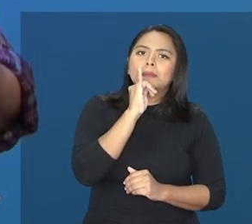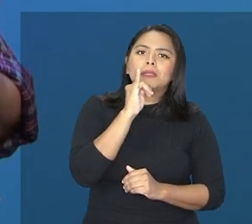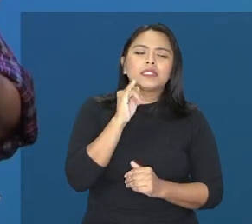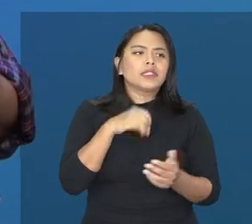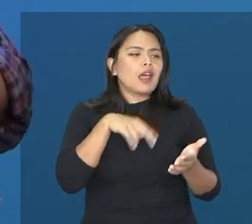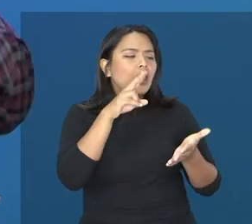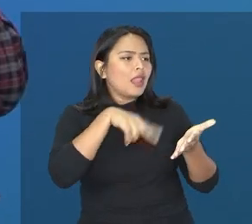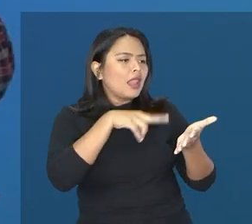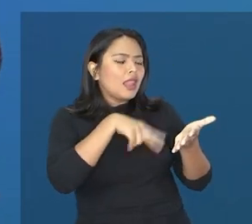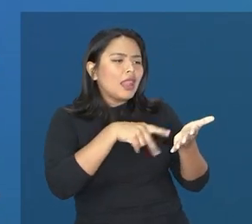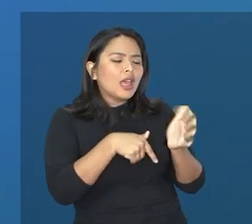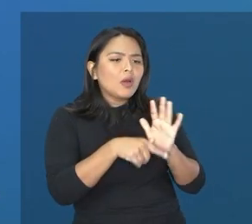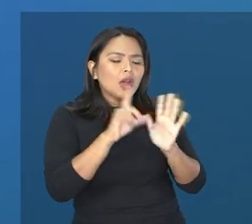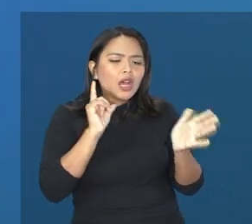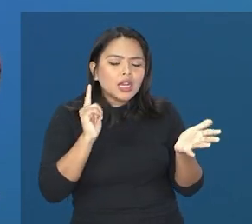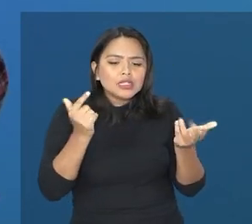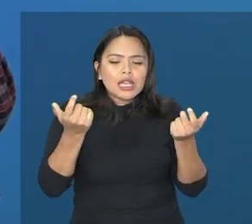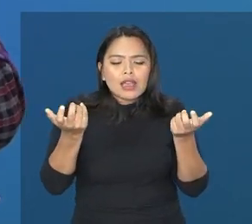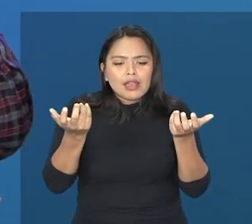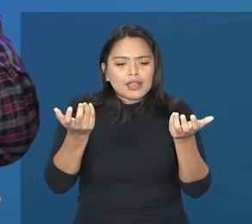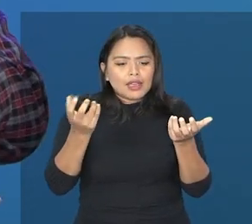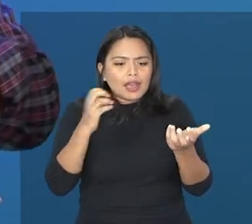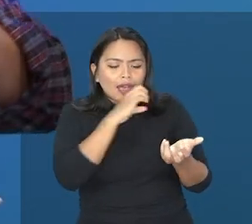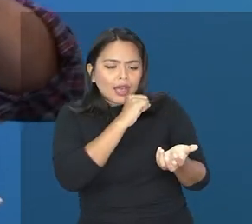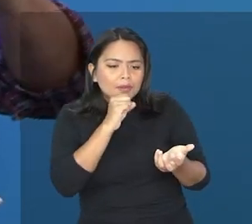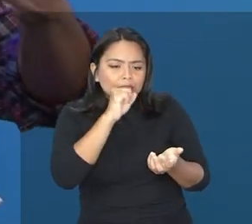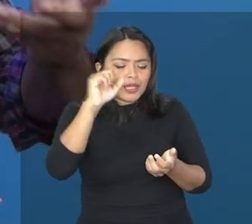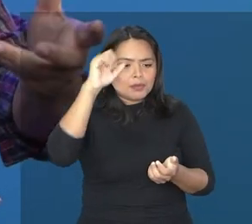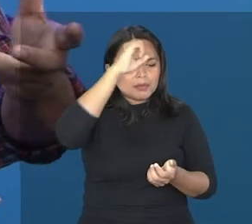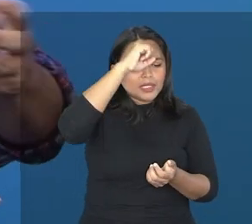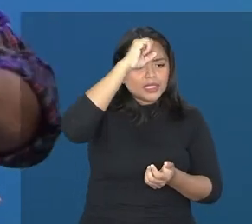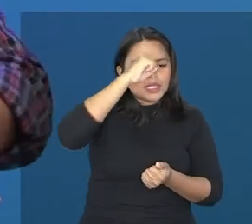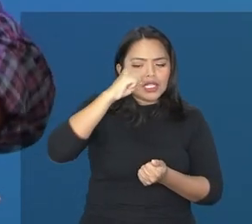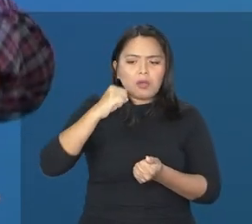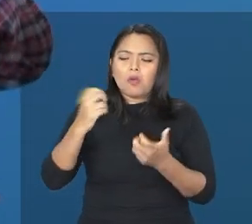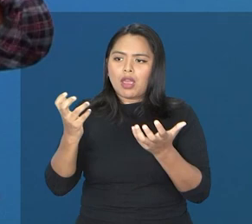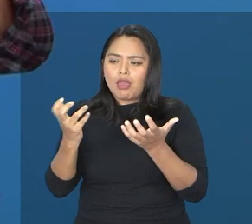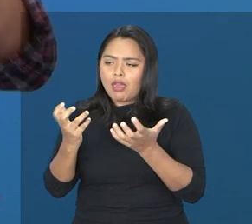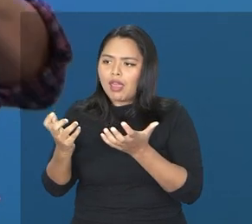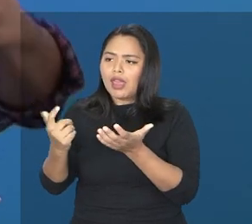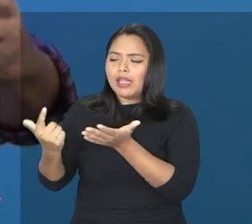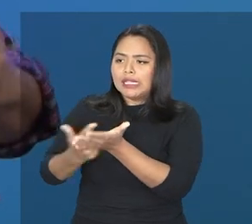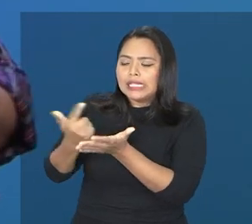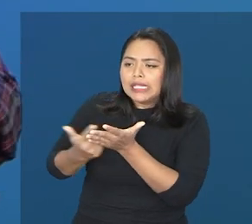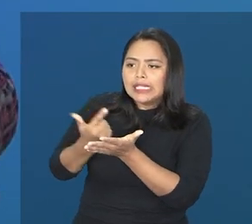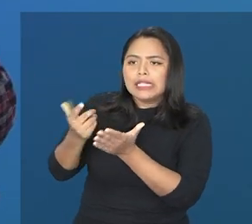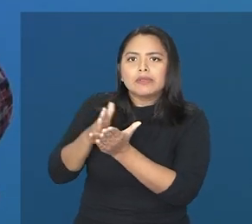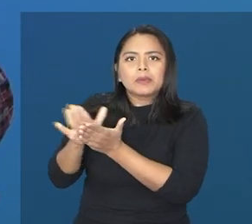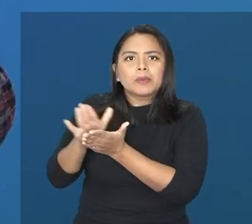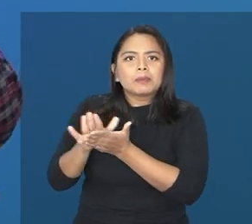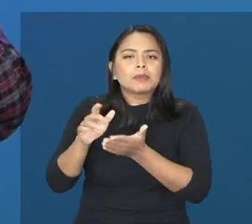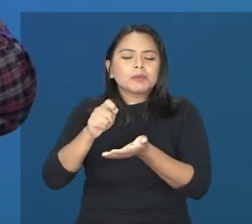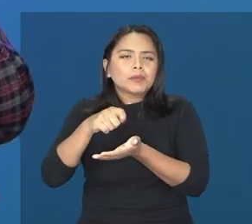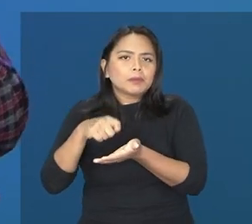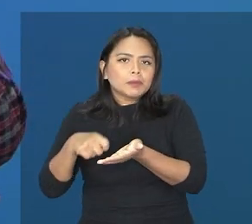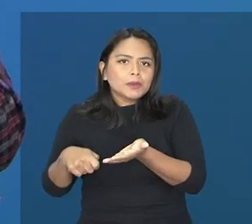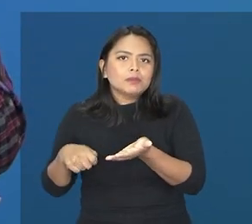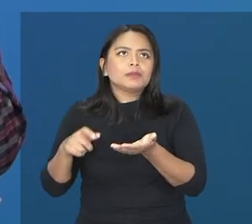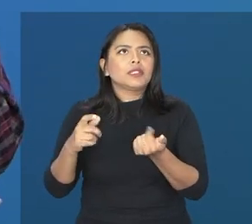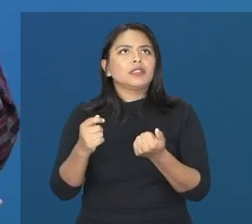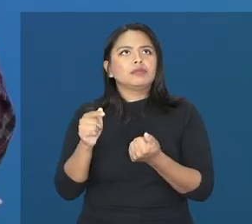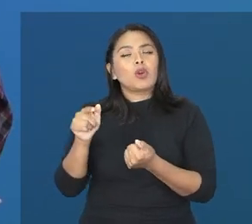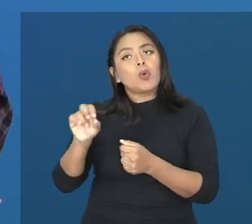de repente ela aprendeu a ler muito cedo, ela quer escrever um livro, ela é uma atriz, ela dança de forma extraordinária, ela